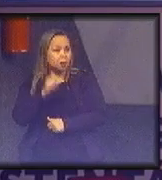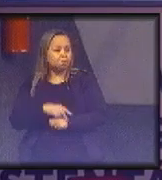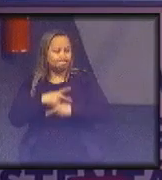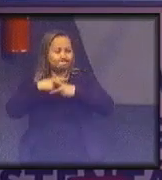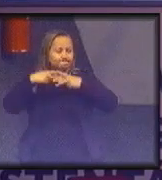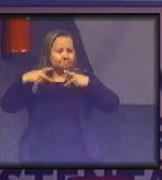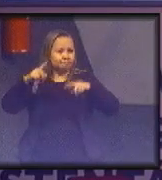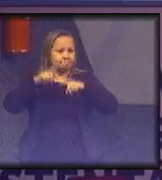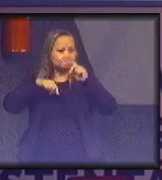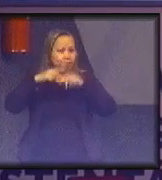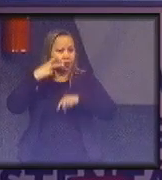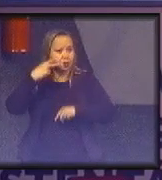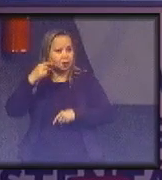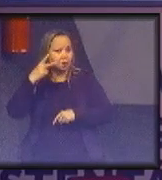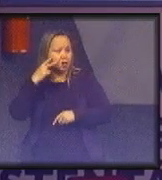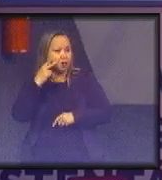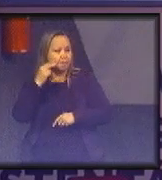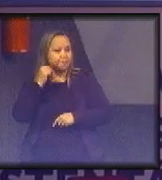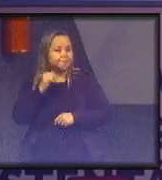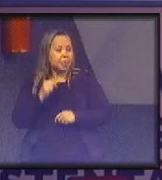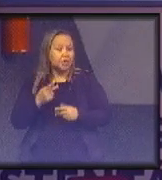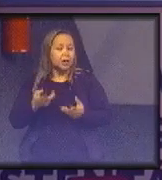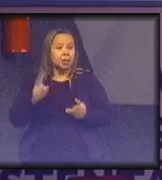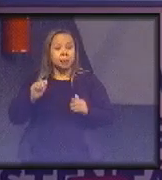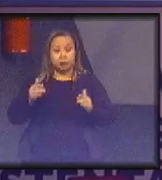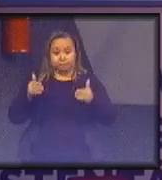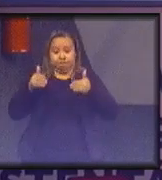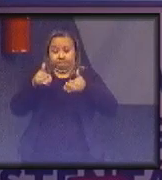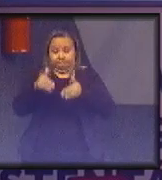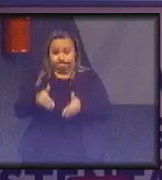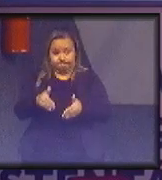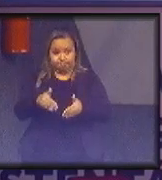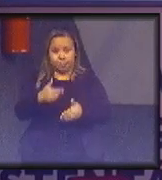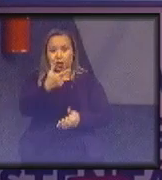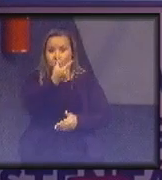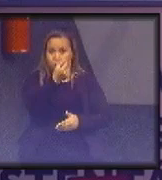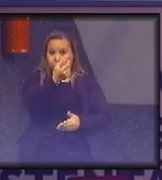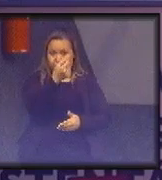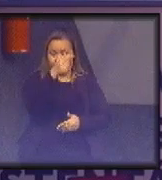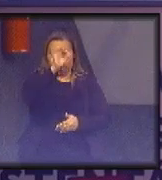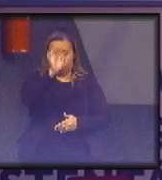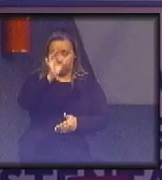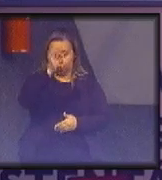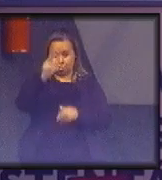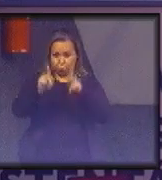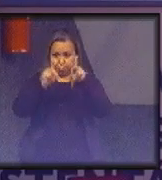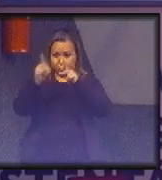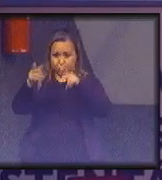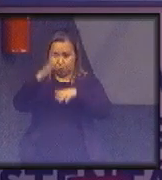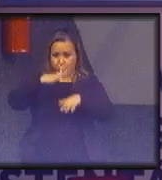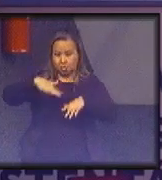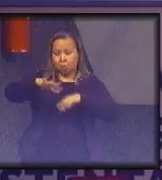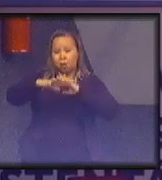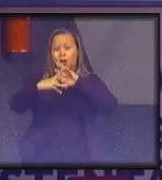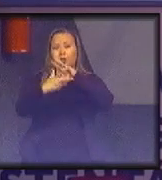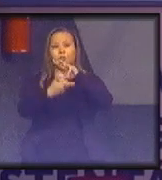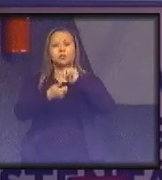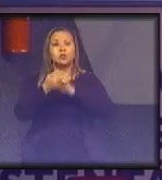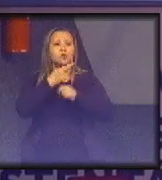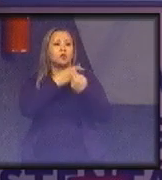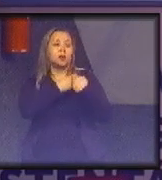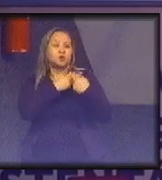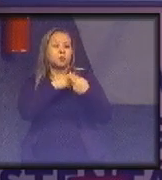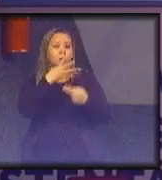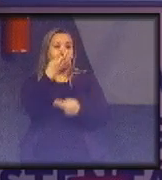extremamente concentrado, extremamente concentrado. 20% da população mundial é responsável por